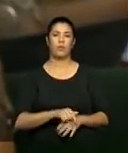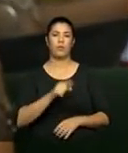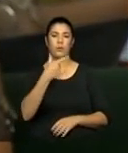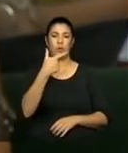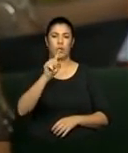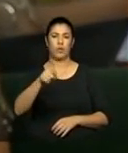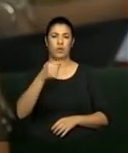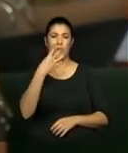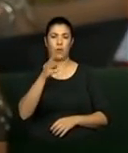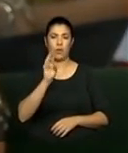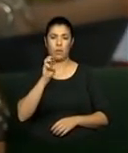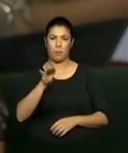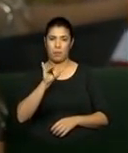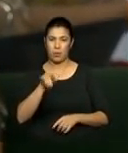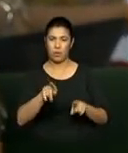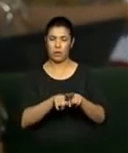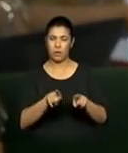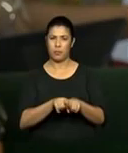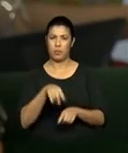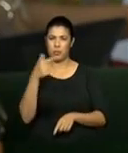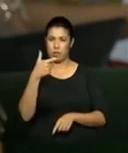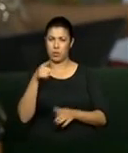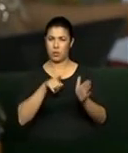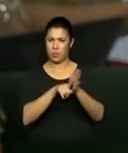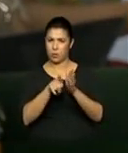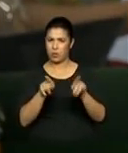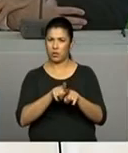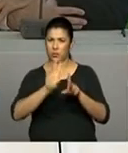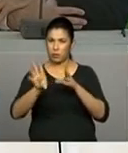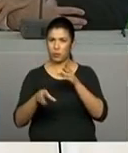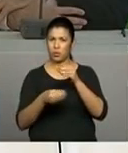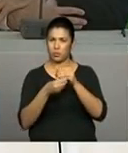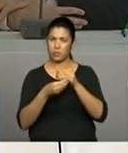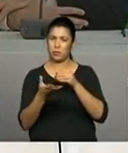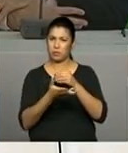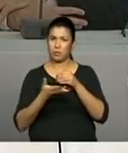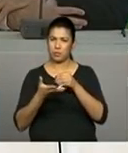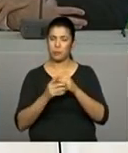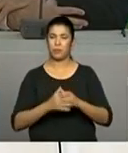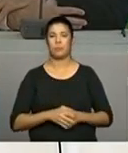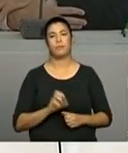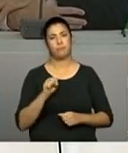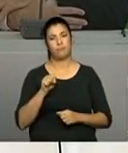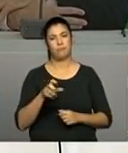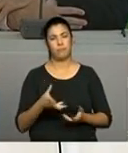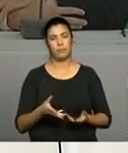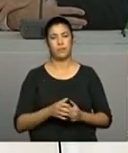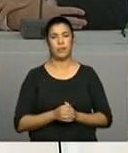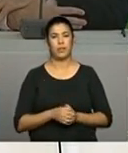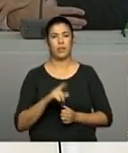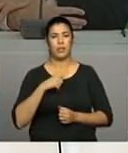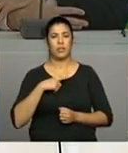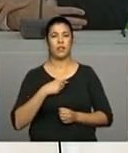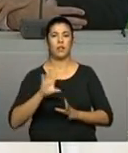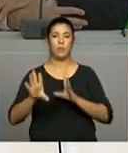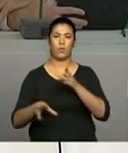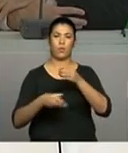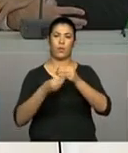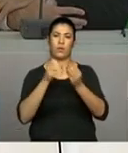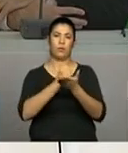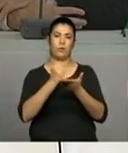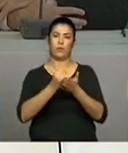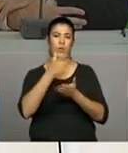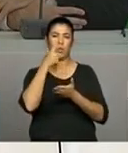milhões. Essa segunda está nesse mesmo custo, então? Mesmo patamar. Mesma coisa. É que ela faz parte do contrato. A gente não